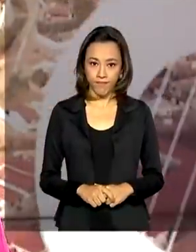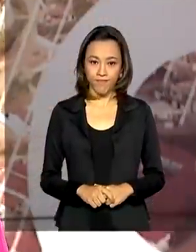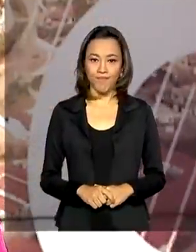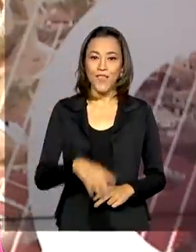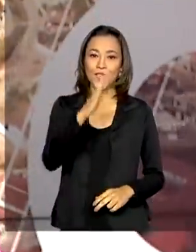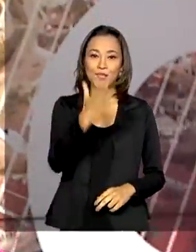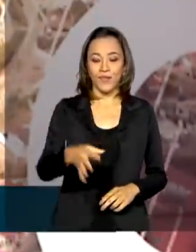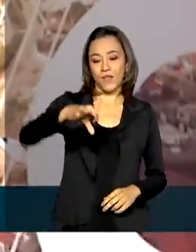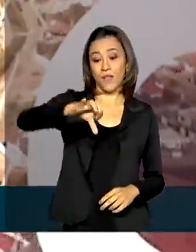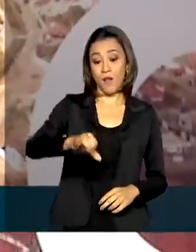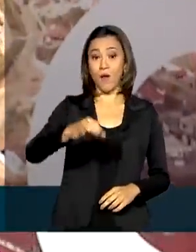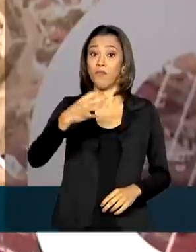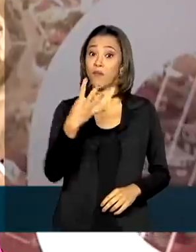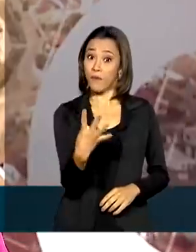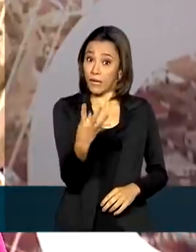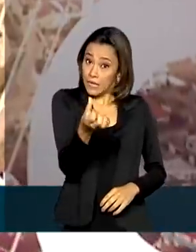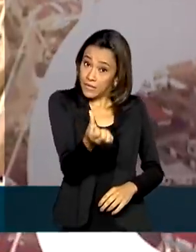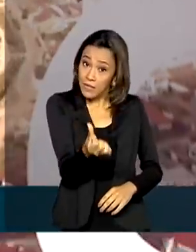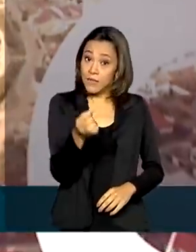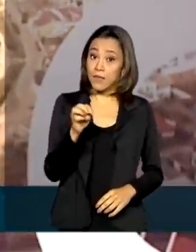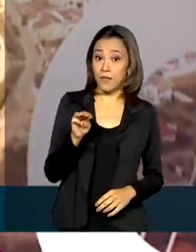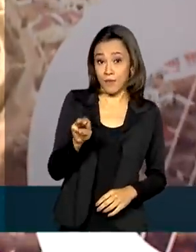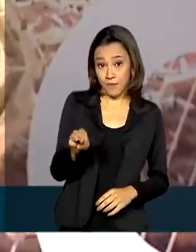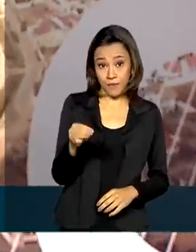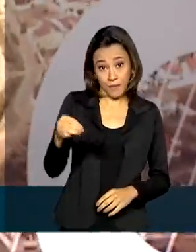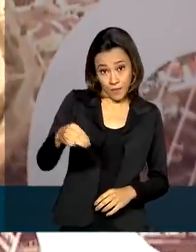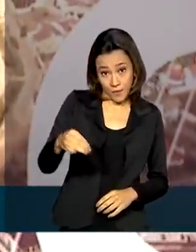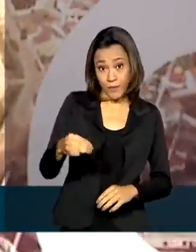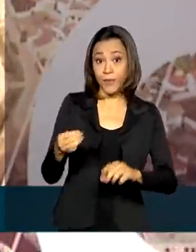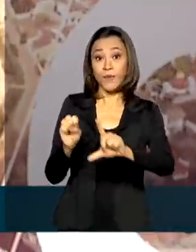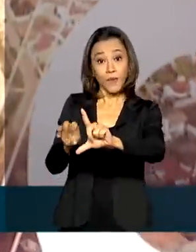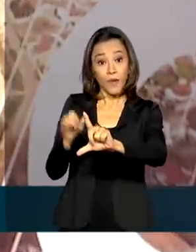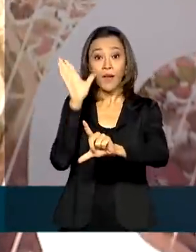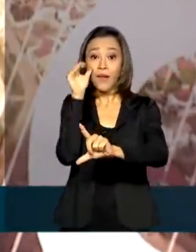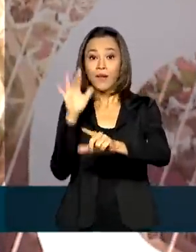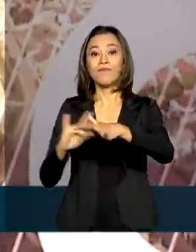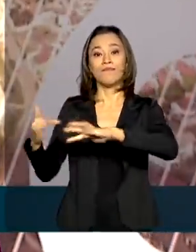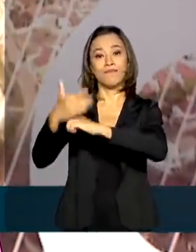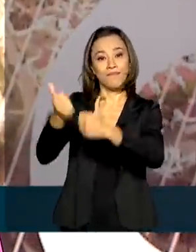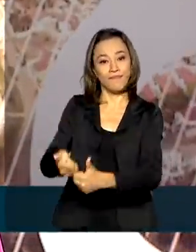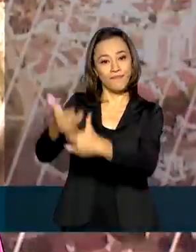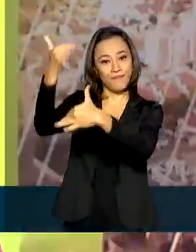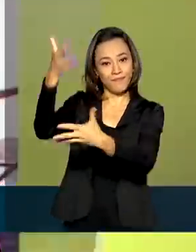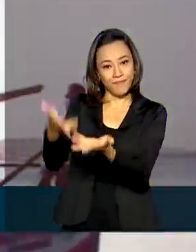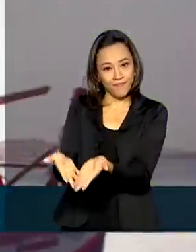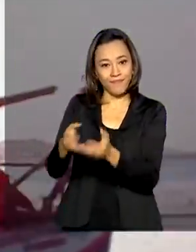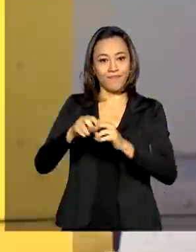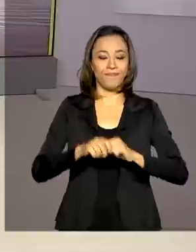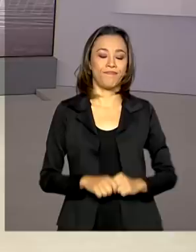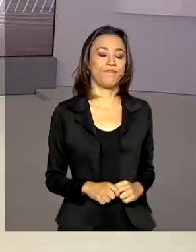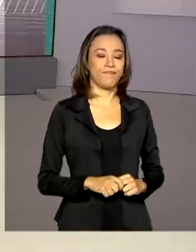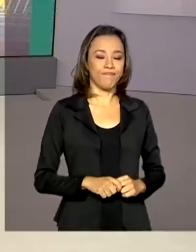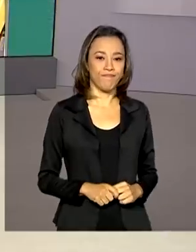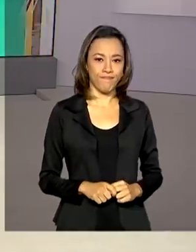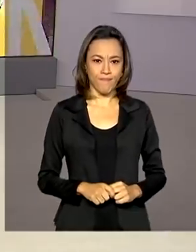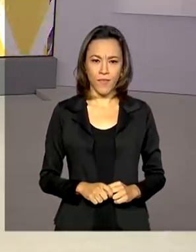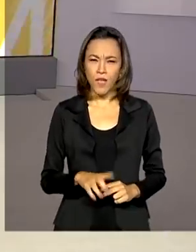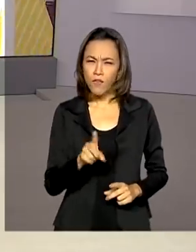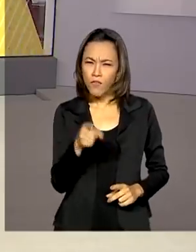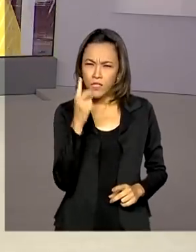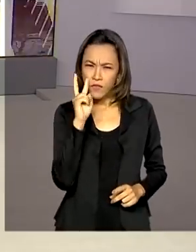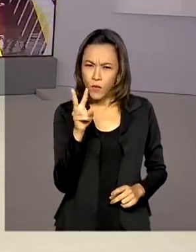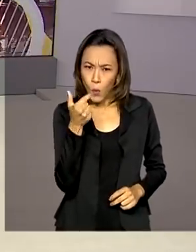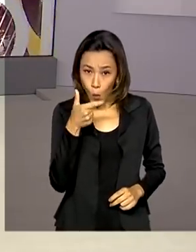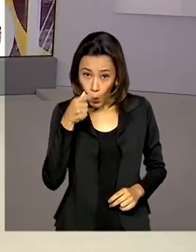São 9 horas e 46 minutos. Nós estamos ao vivo também pelas redes sociais. Você viu